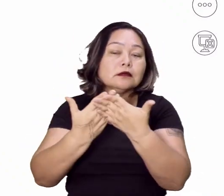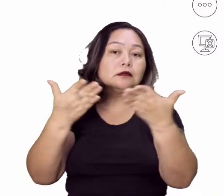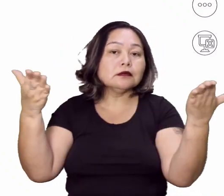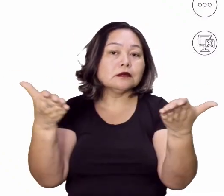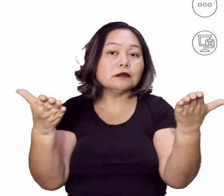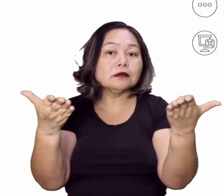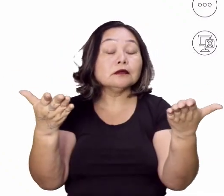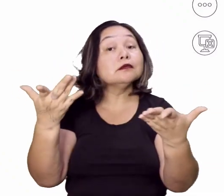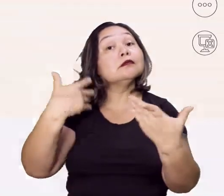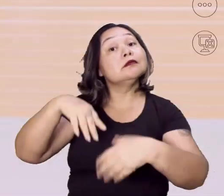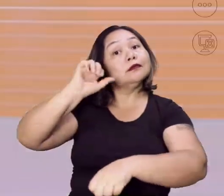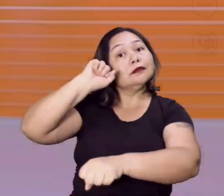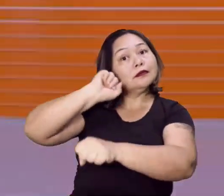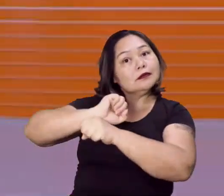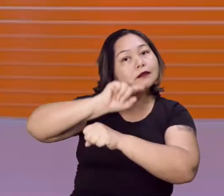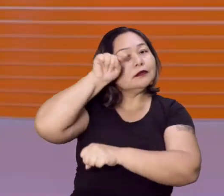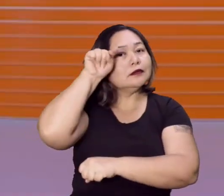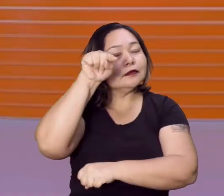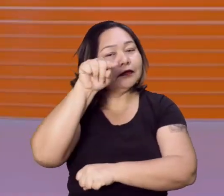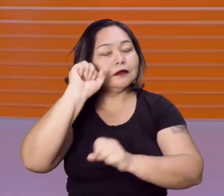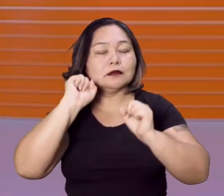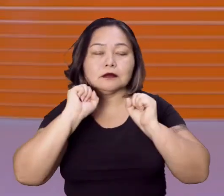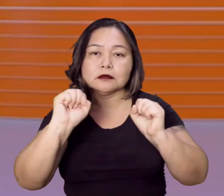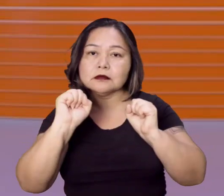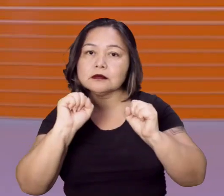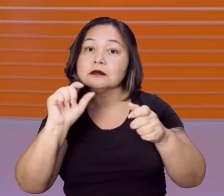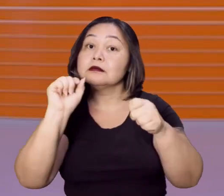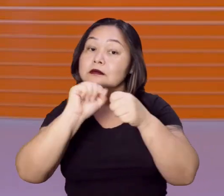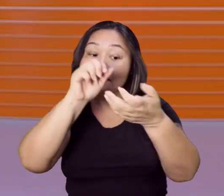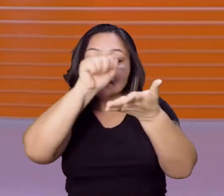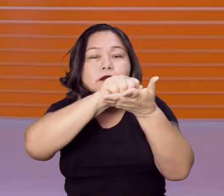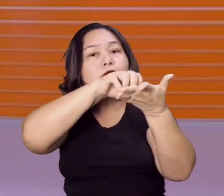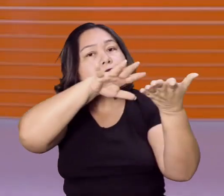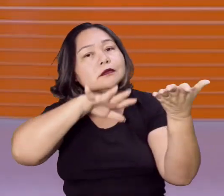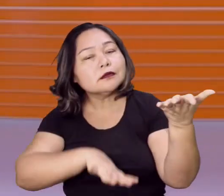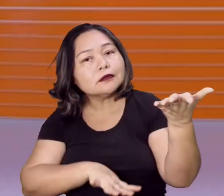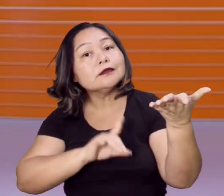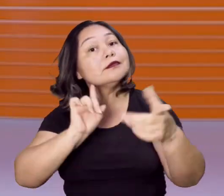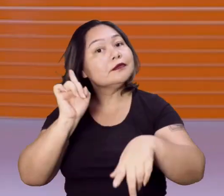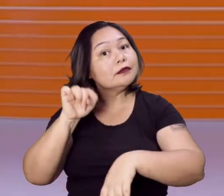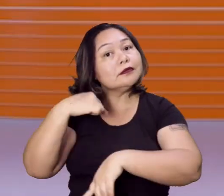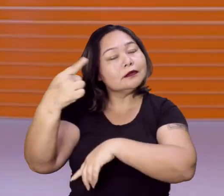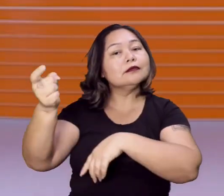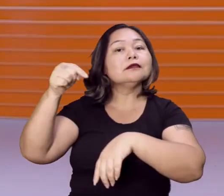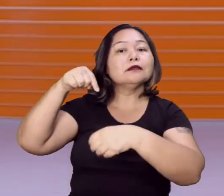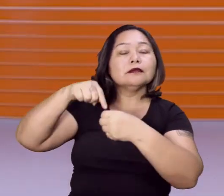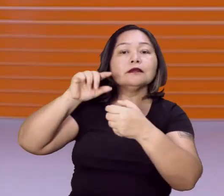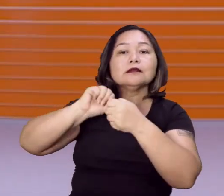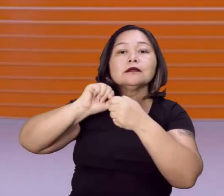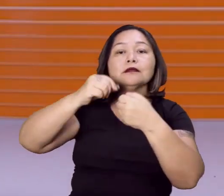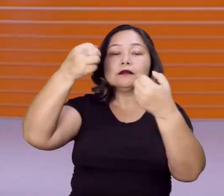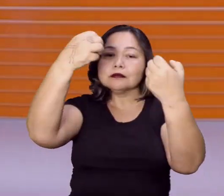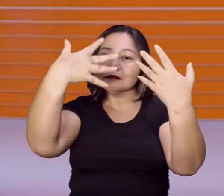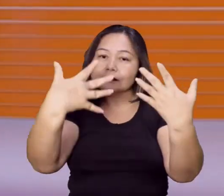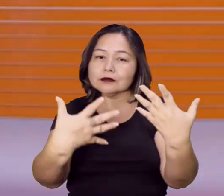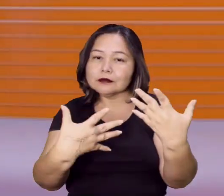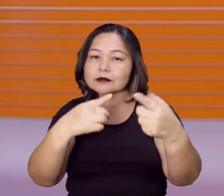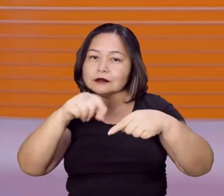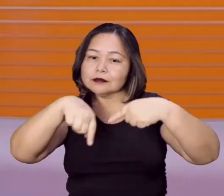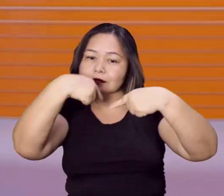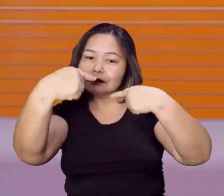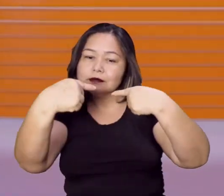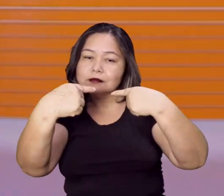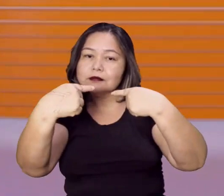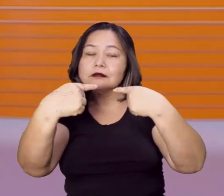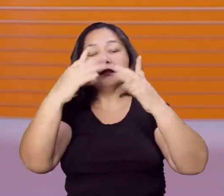nós vamos fazer uma pausa para que vocês possam fazer a atividade e já já nós voltamos para comentar mais um pouco sobre